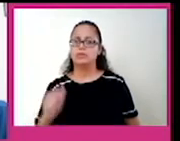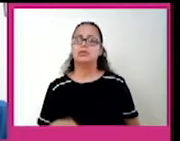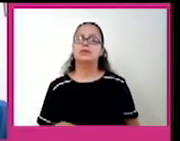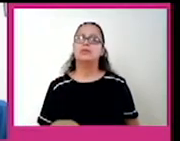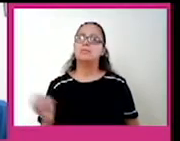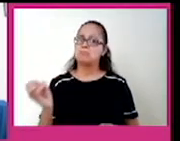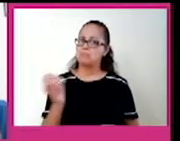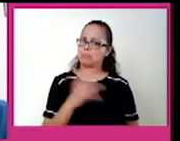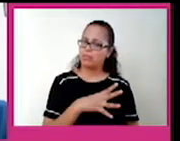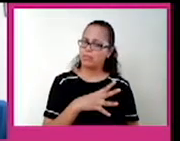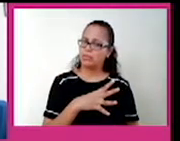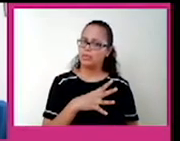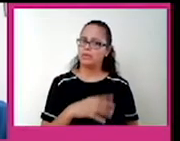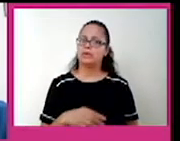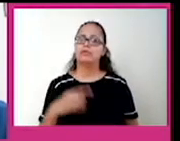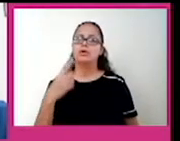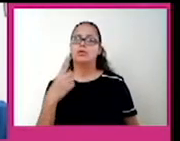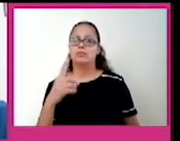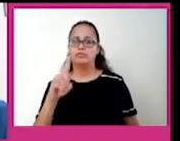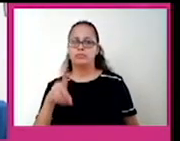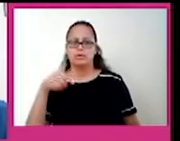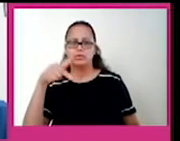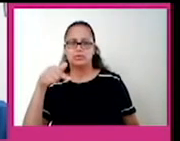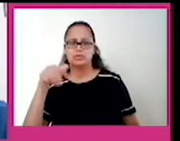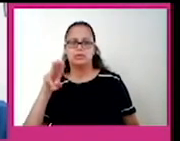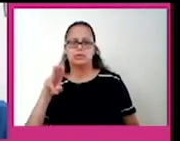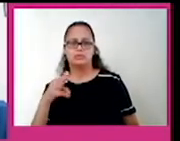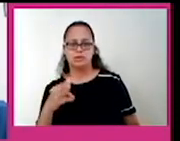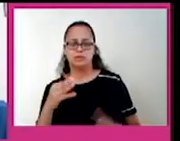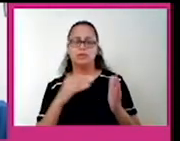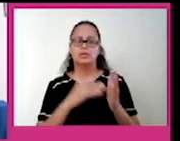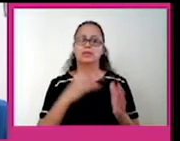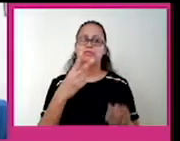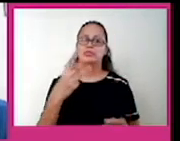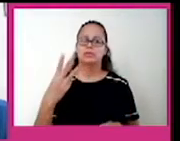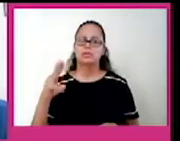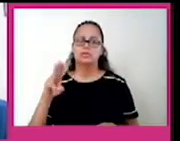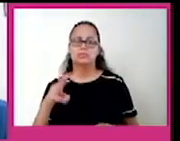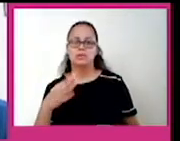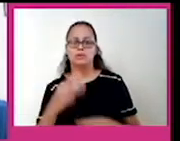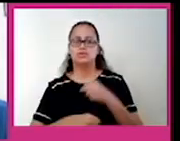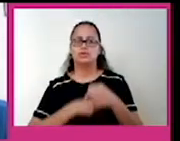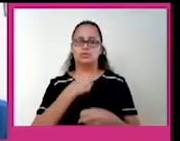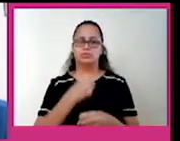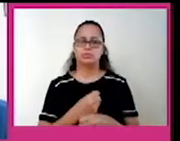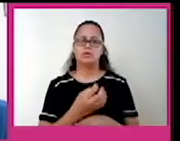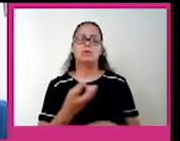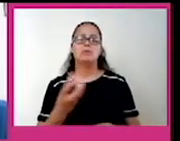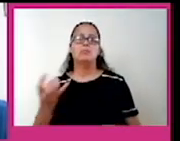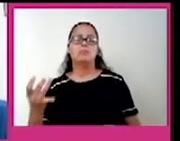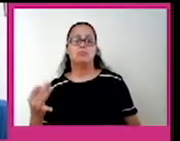,7 milhão e 23 milhões de anos. Existem numerosos altiplanos entre as